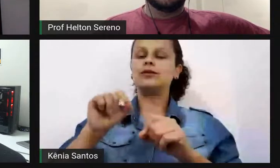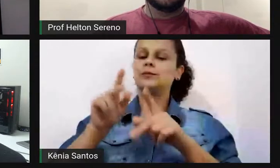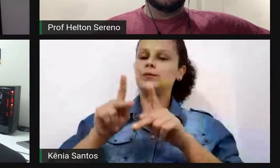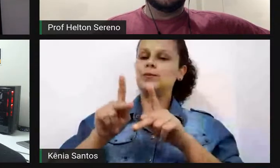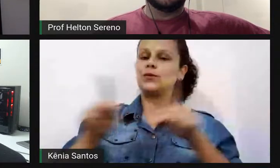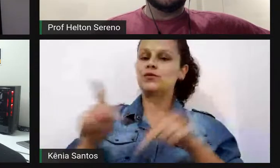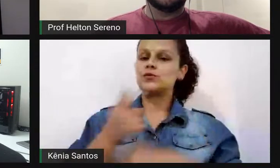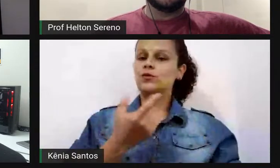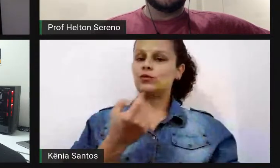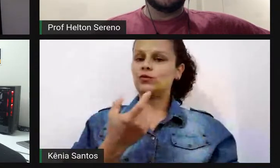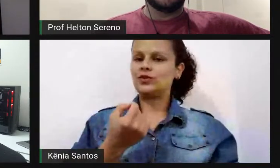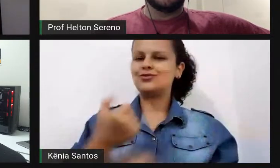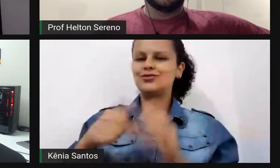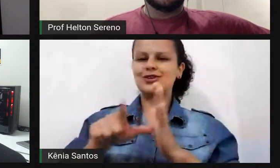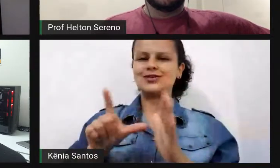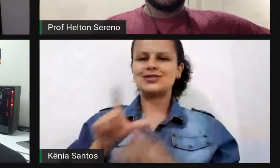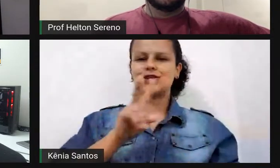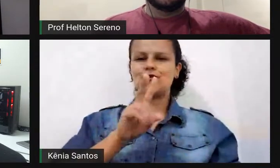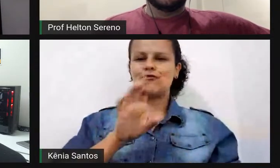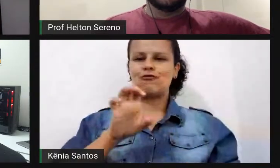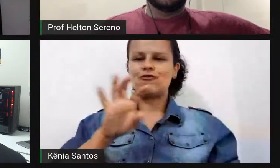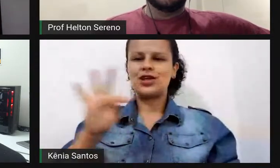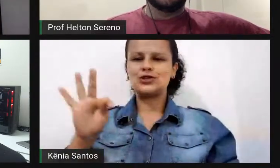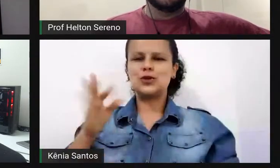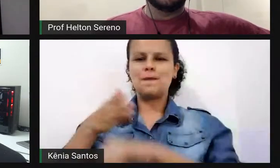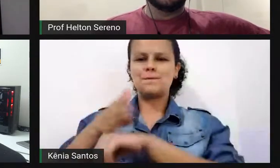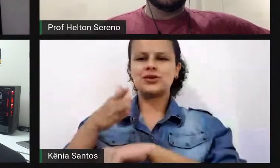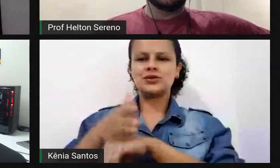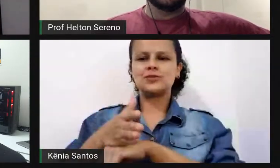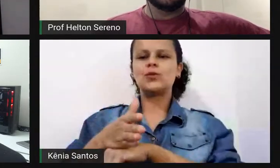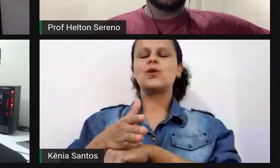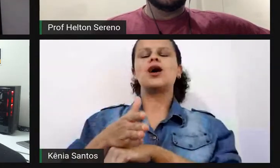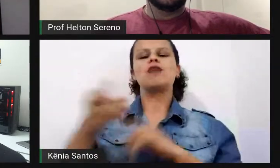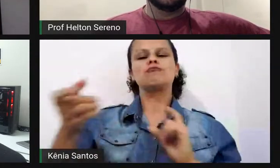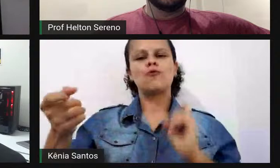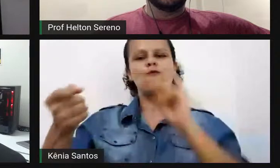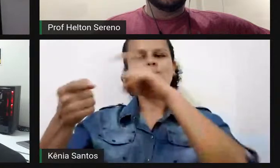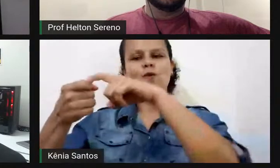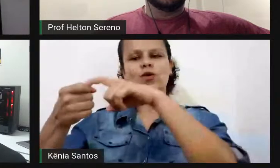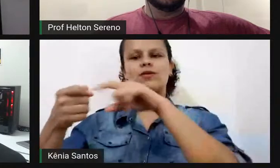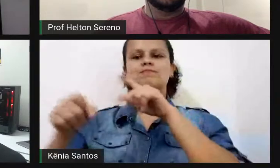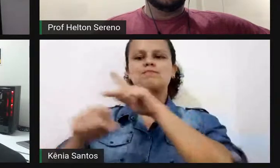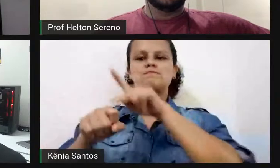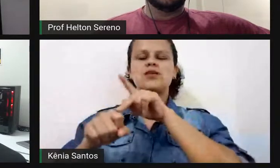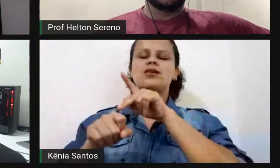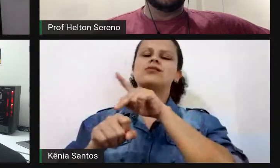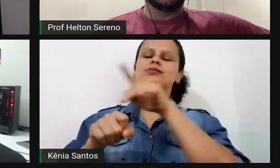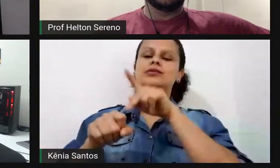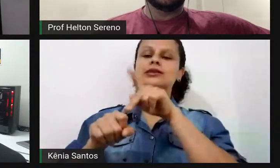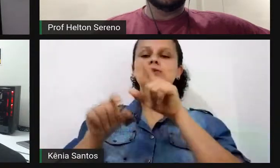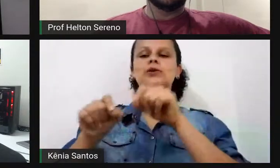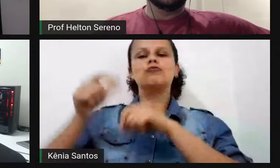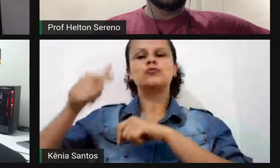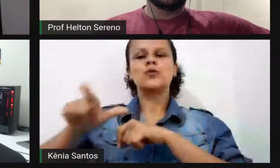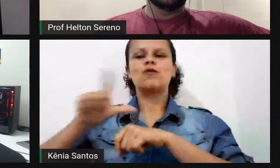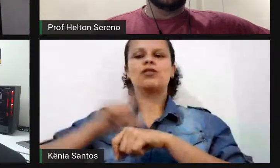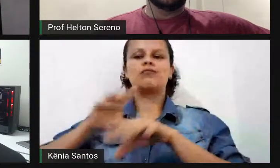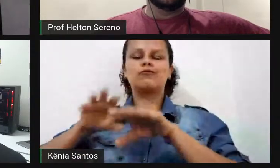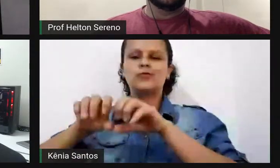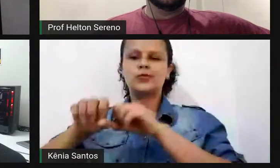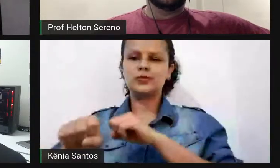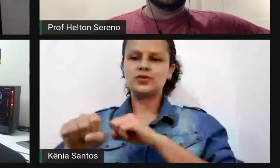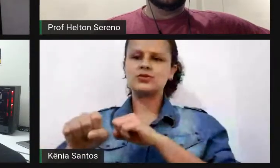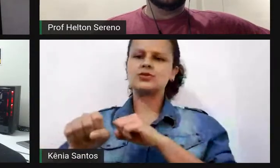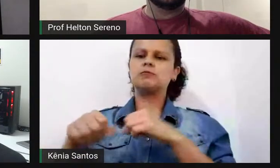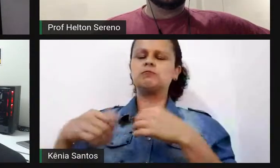participaram do VET, retornaram à Finlândia para realizar mais um curso de formação pedagógica. A principal finalidade